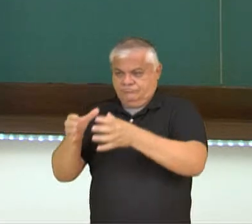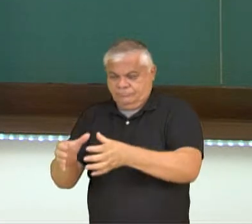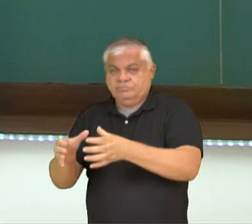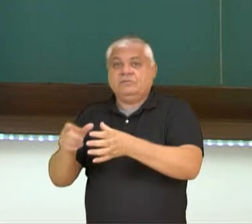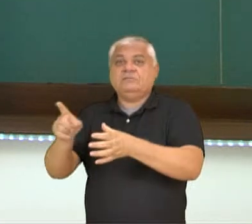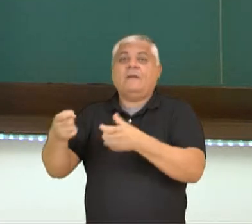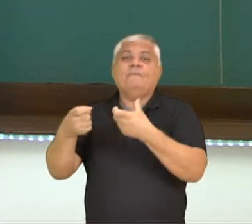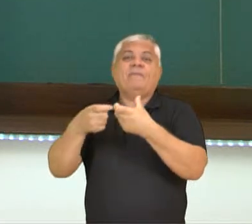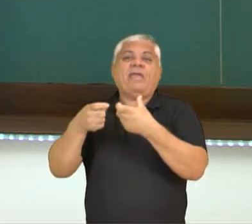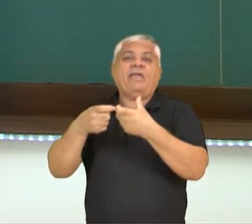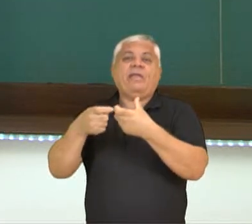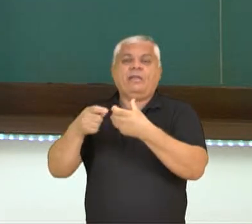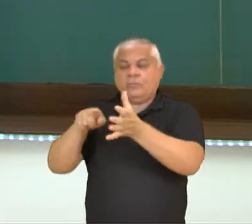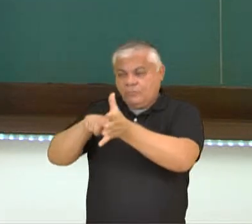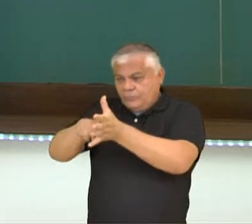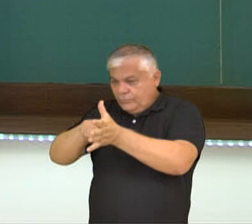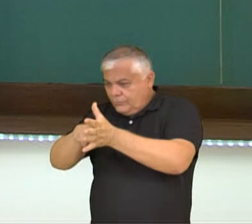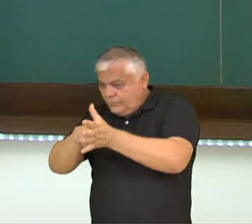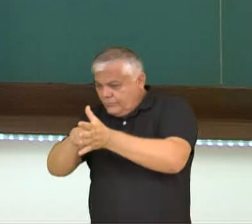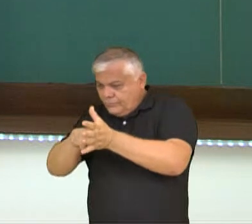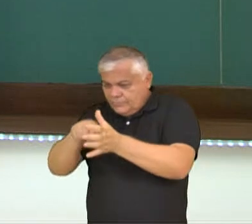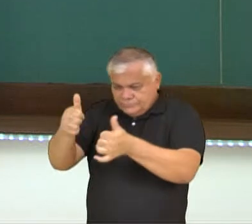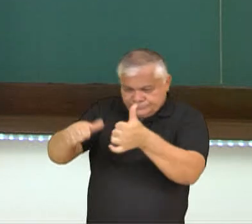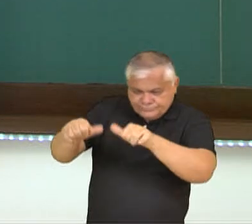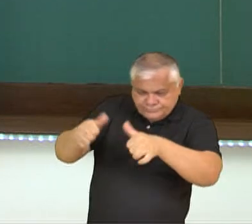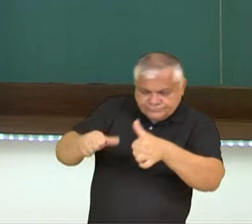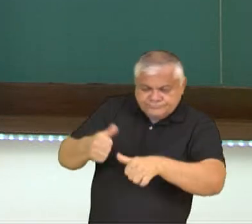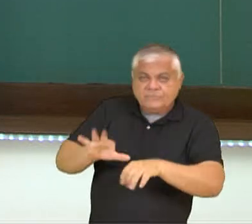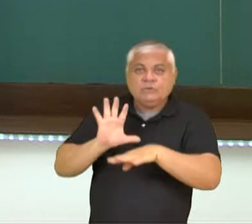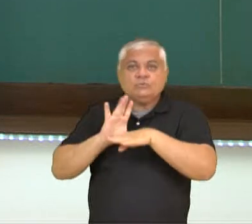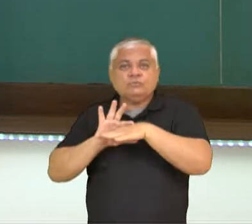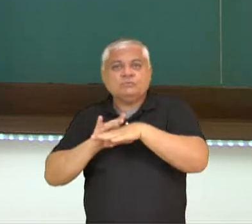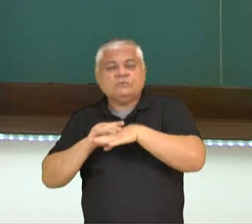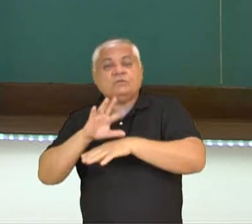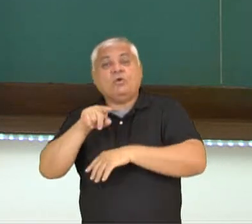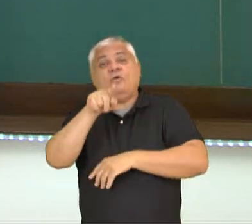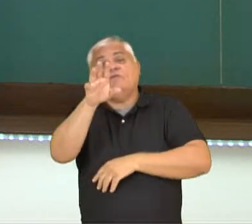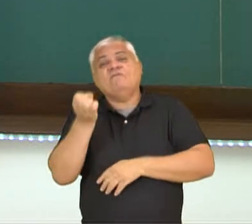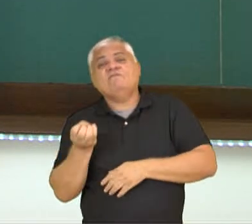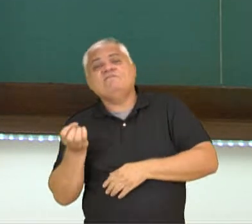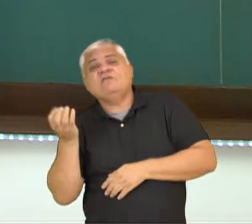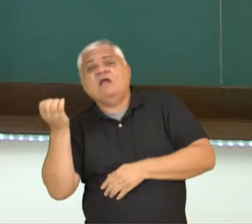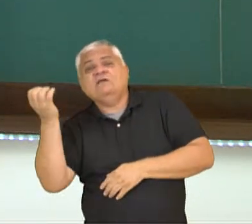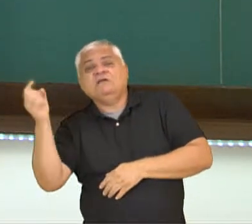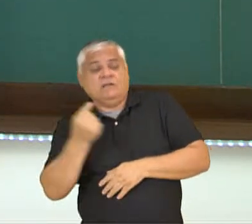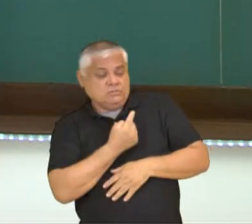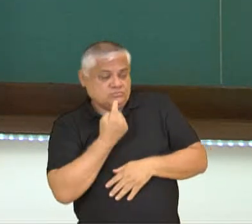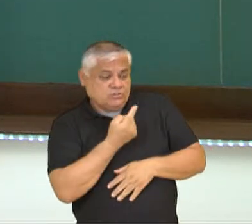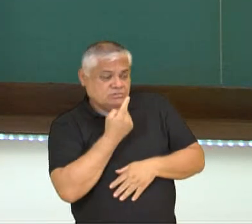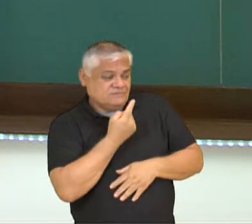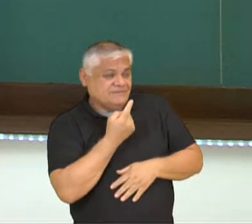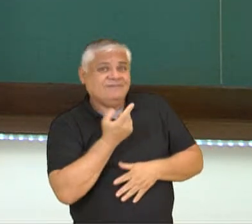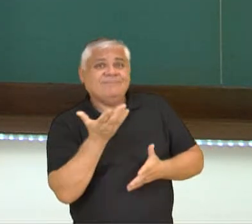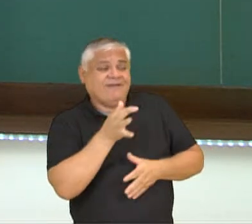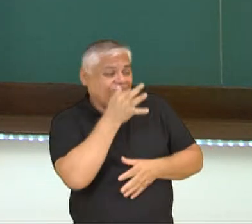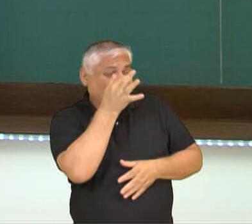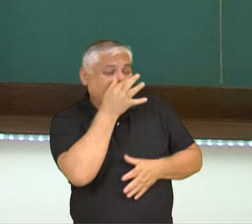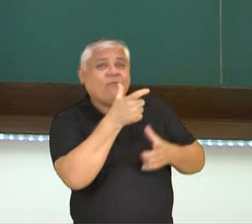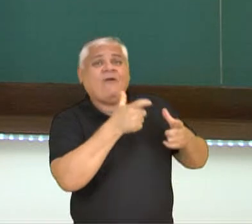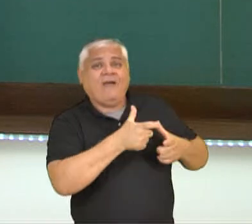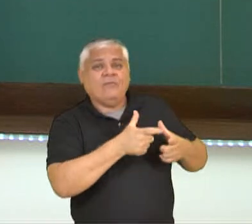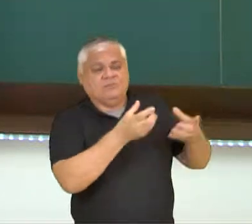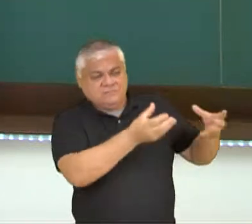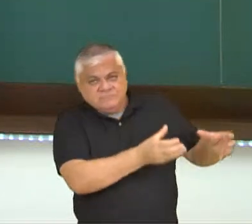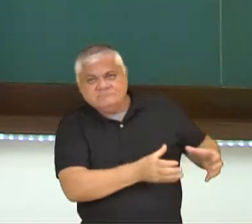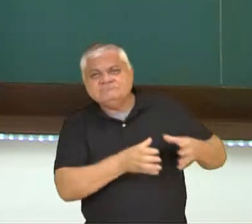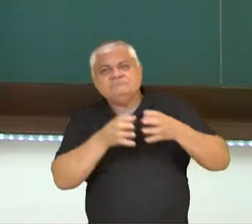consulta médica, caso ela esteja doente. Ou se, de repente, você vai viajar, não tem com quem deixar as suas plantas para o cuidado. Às vezes,